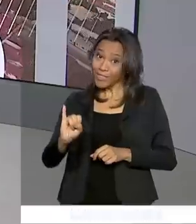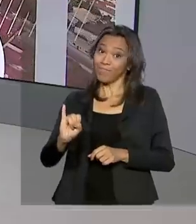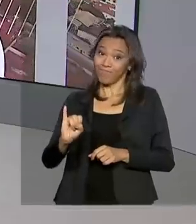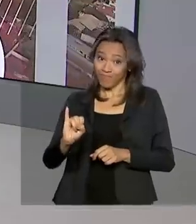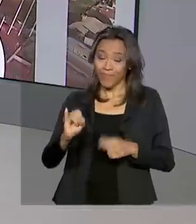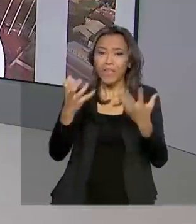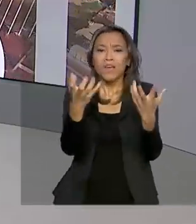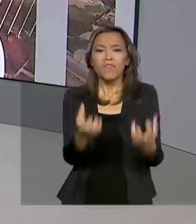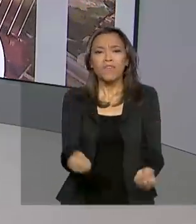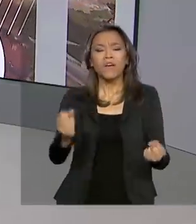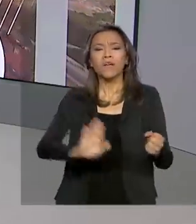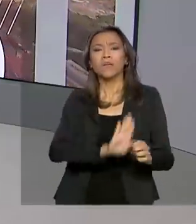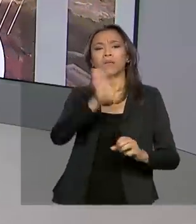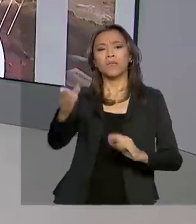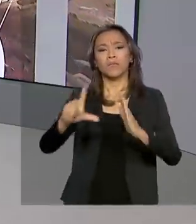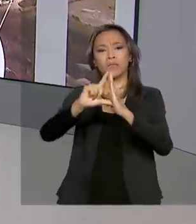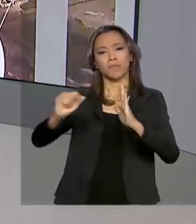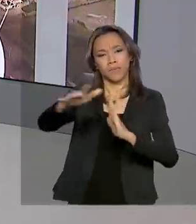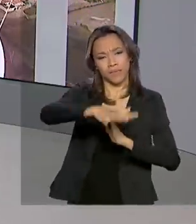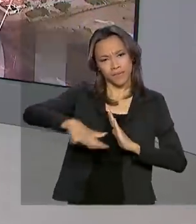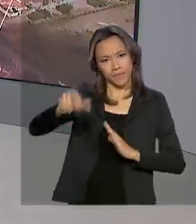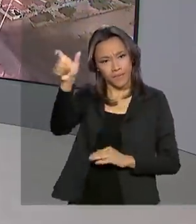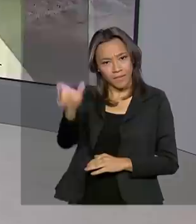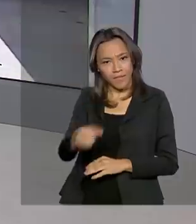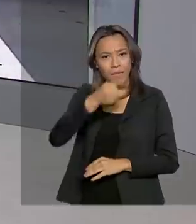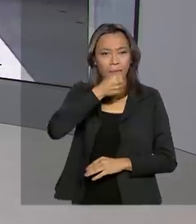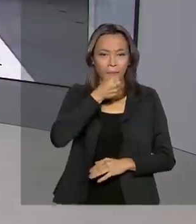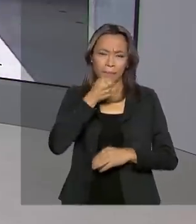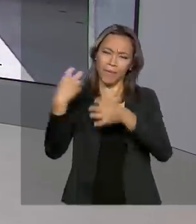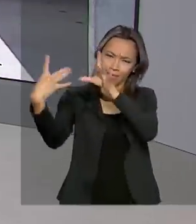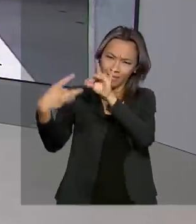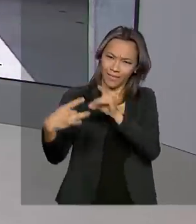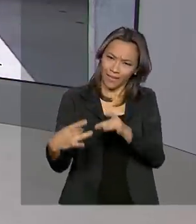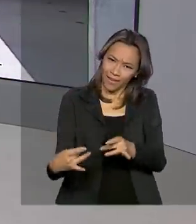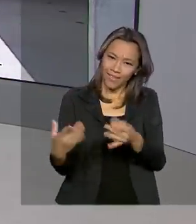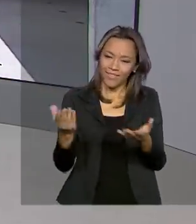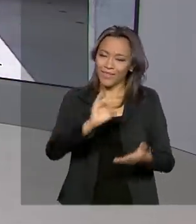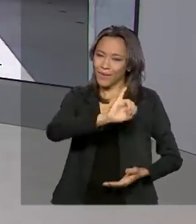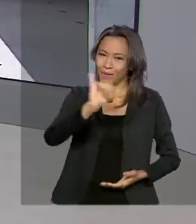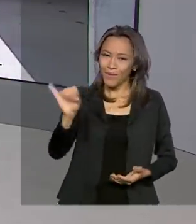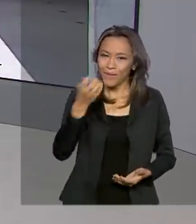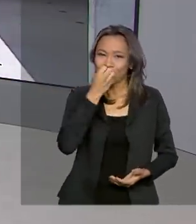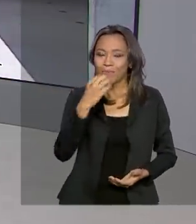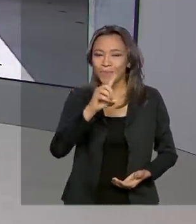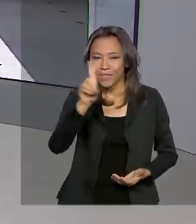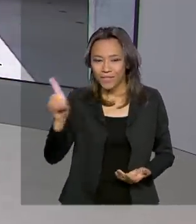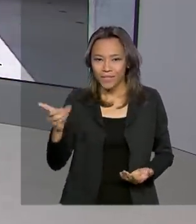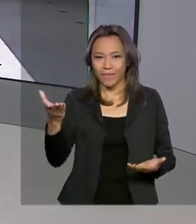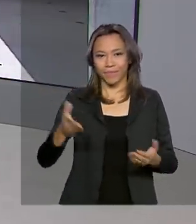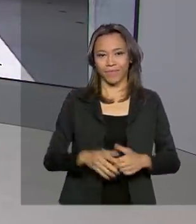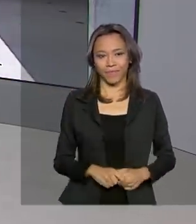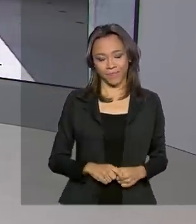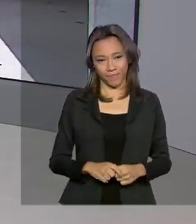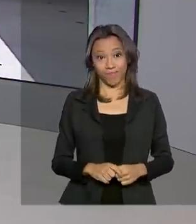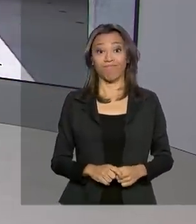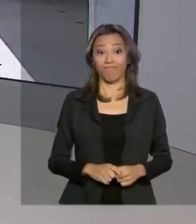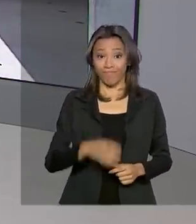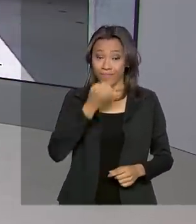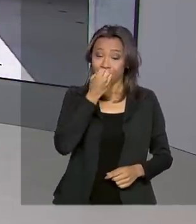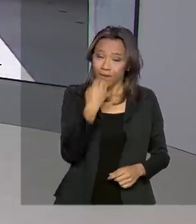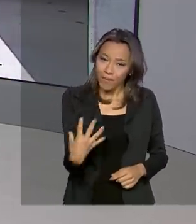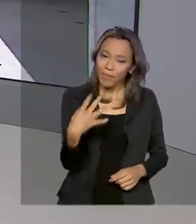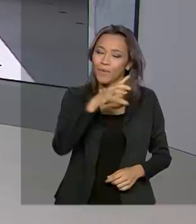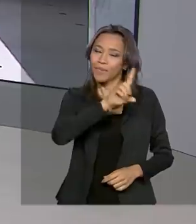Vamos ao Palácio do Planalto. A repórter Luciana Colares de Holanda conta os detalhes pra gente. Oi, Lu, bom dia pra você. Bom dia pra você,